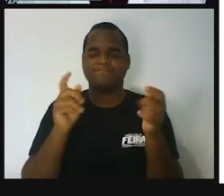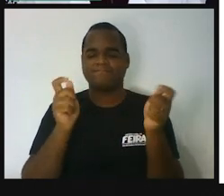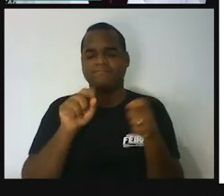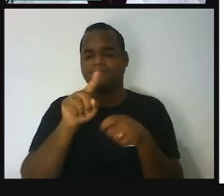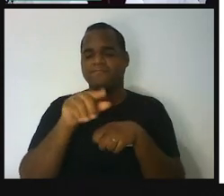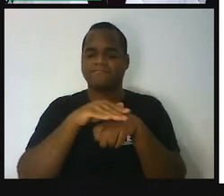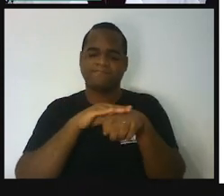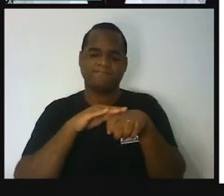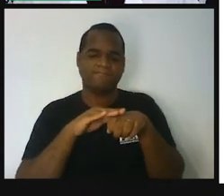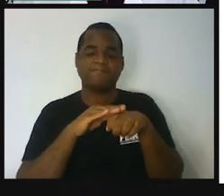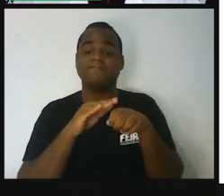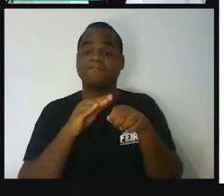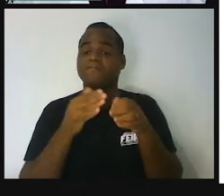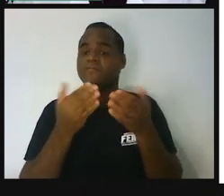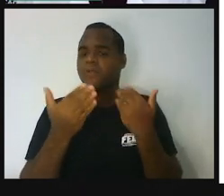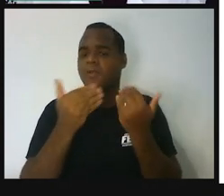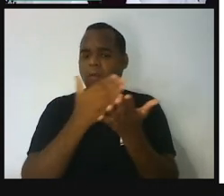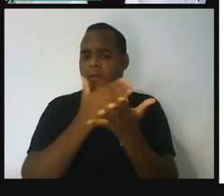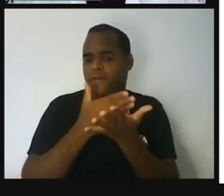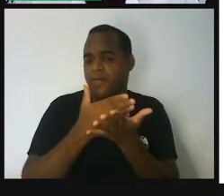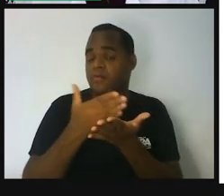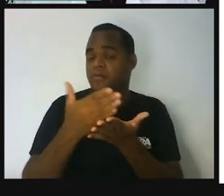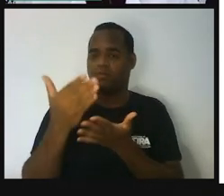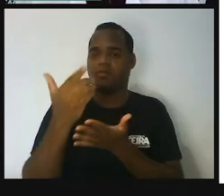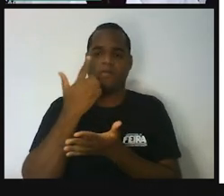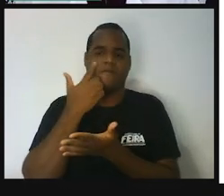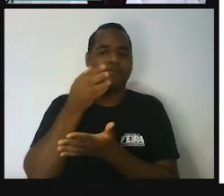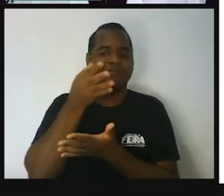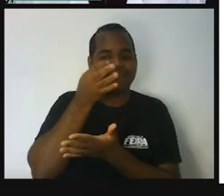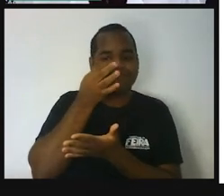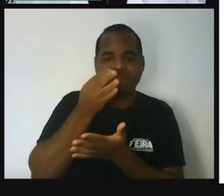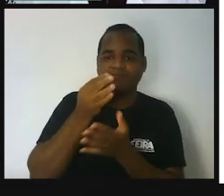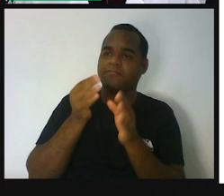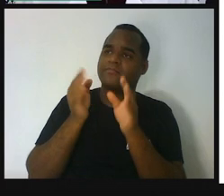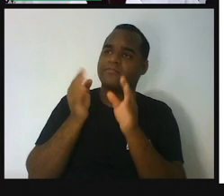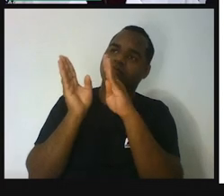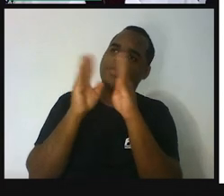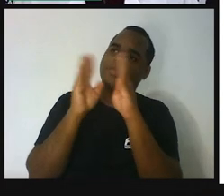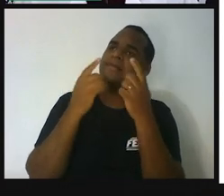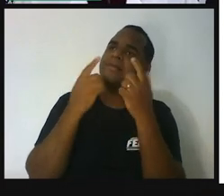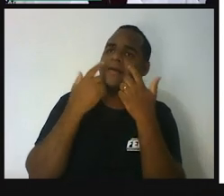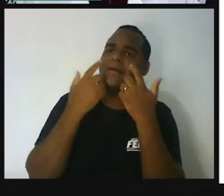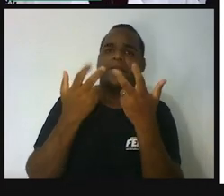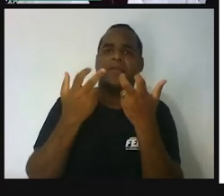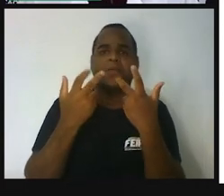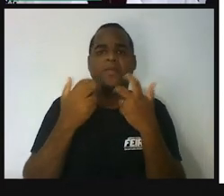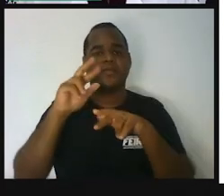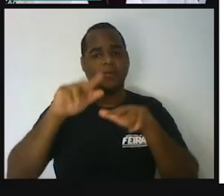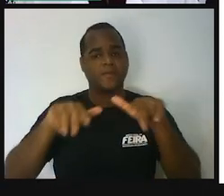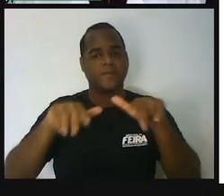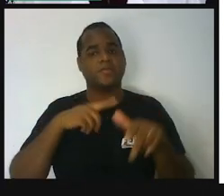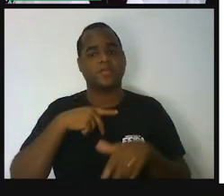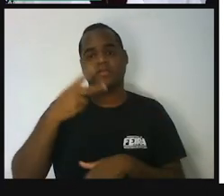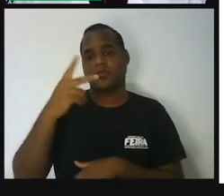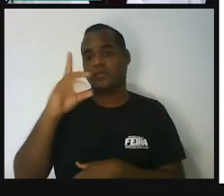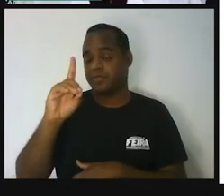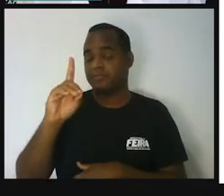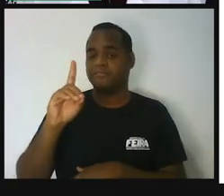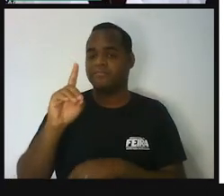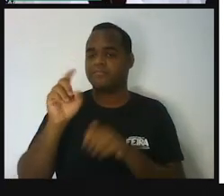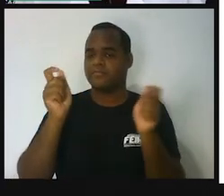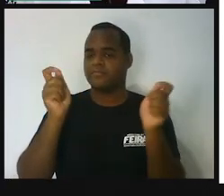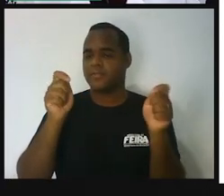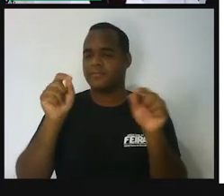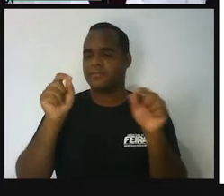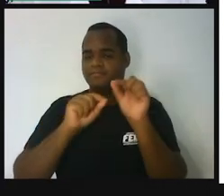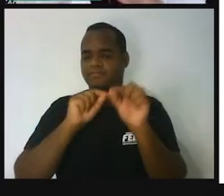a olhar as coisas e perceber essas figuras de duas dimensões. Então, você pode